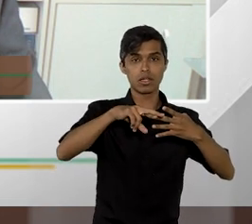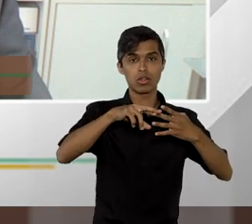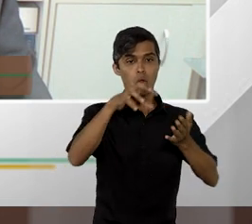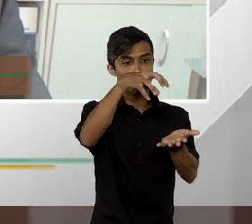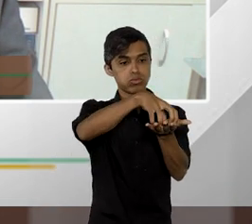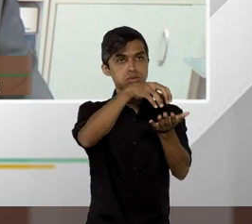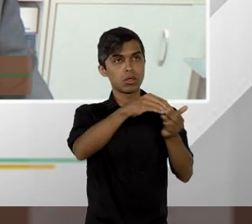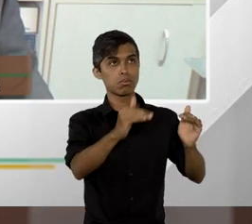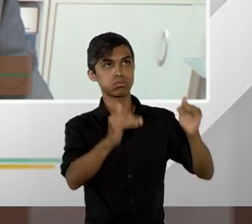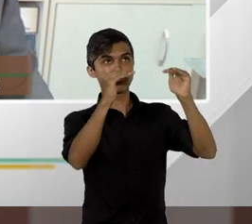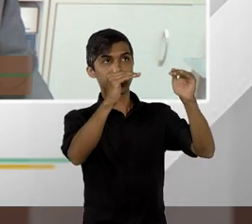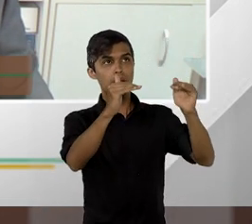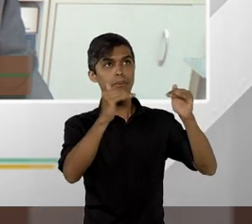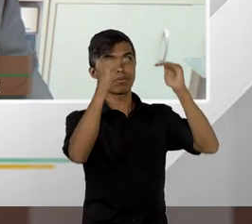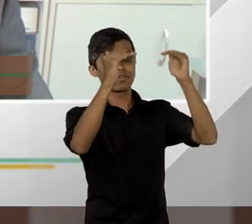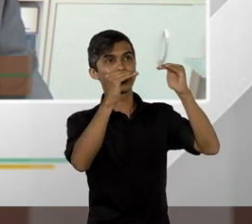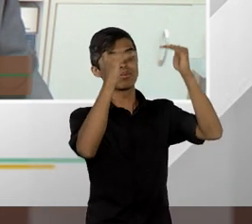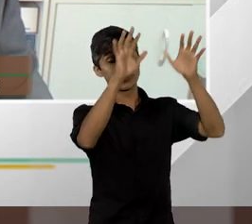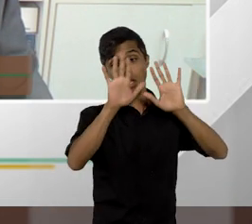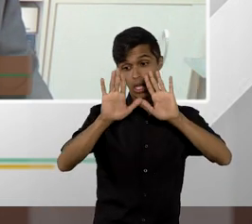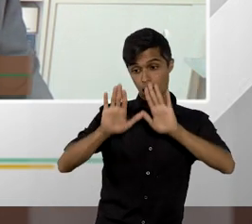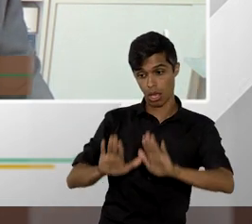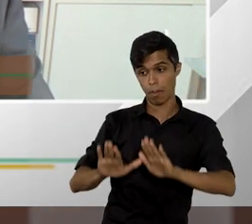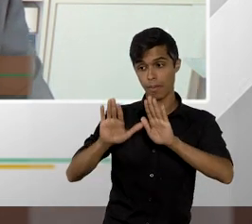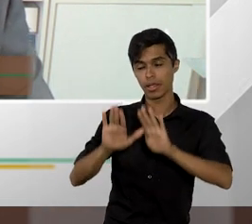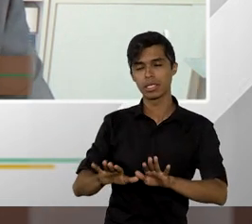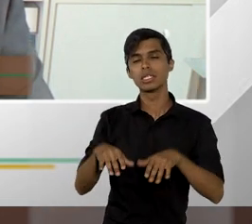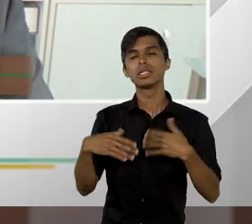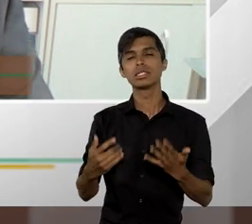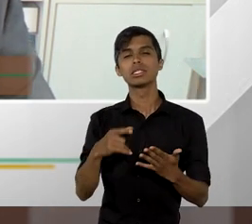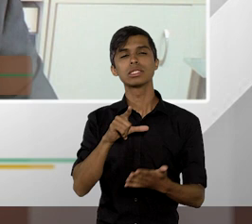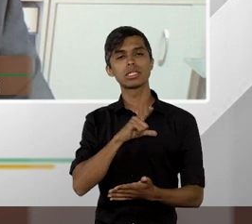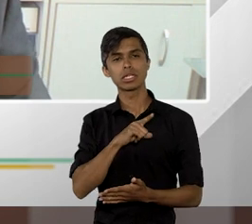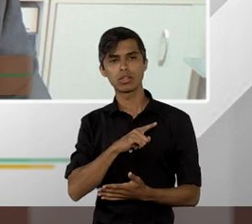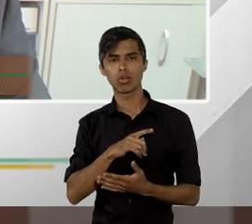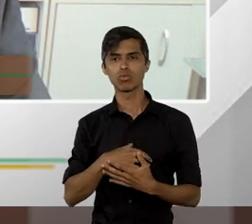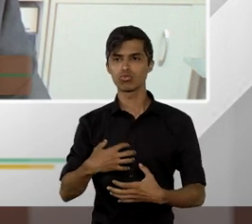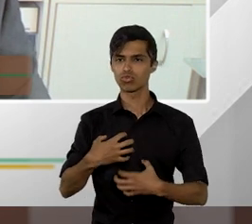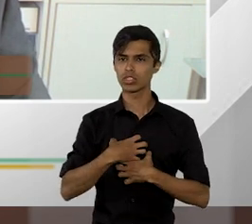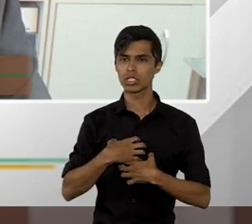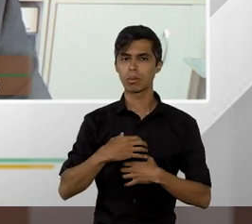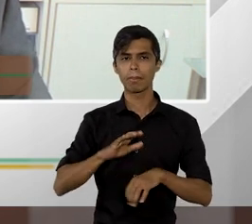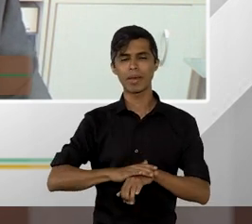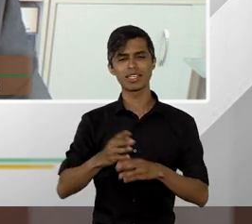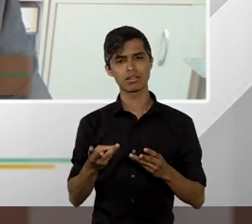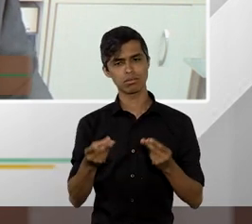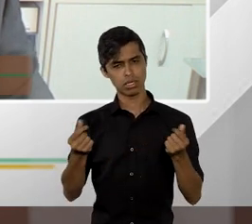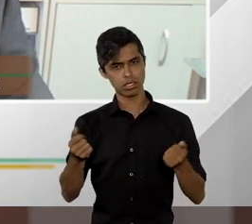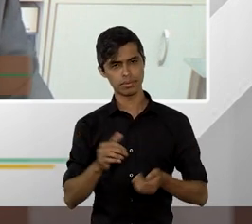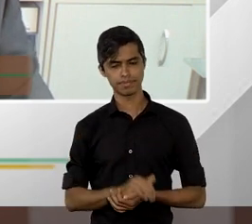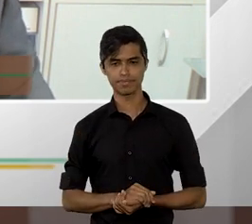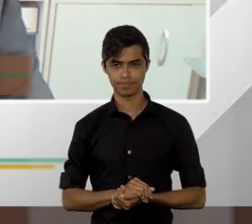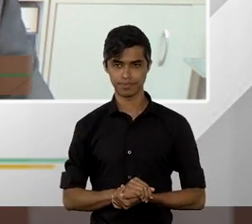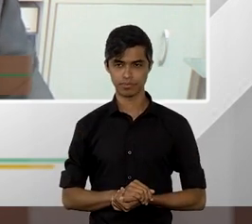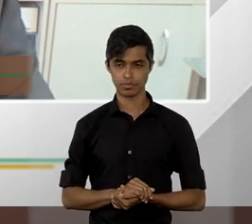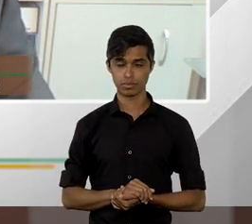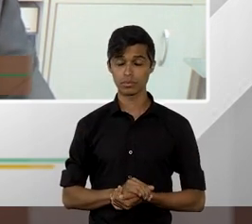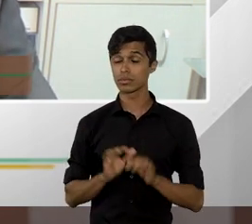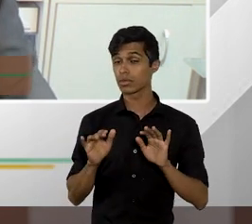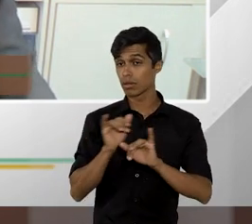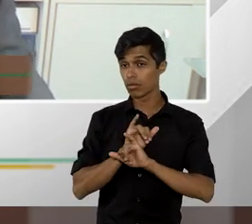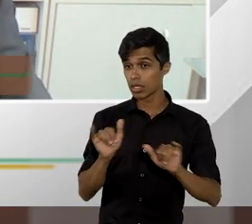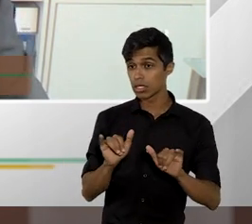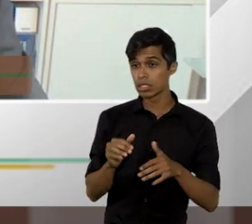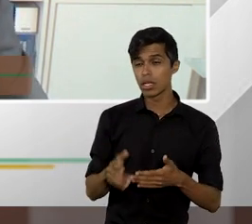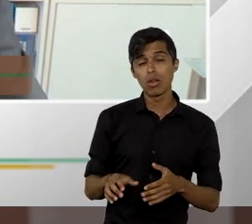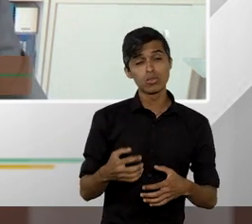supremas cortes para quê? Para que nós possamos ter uma prestação jurisdicional mais qualificada. Então, é importante dizer isso, isso não é algo que está